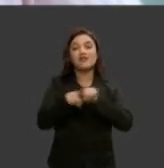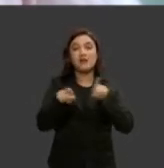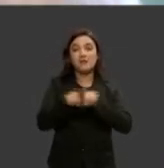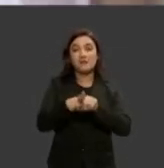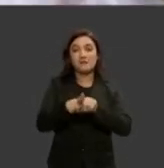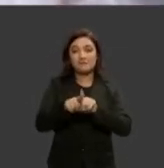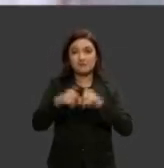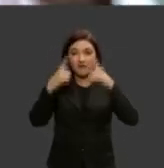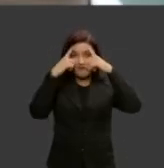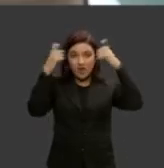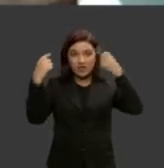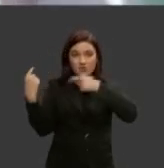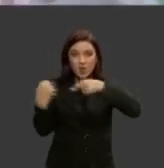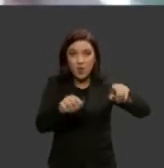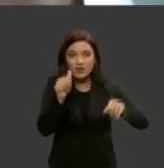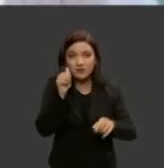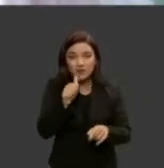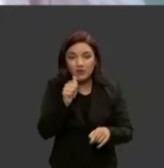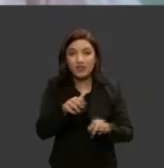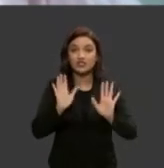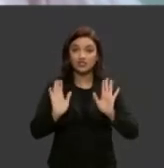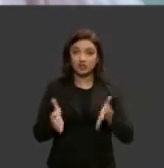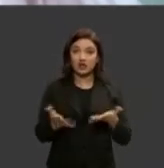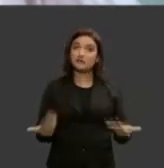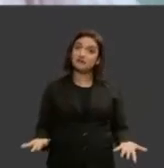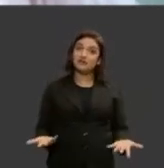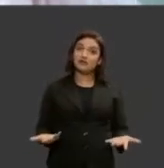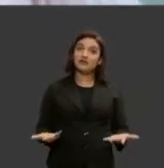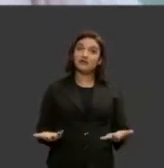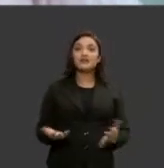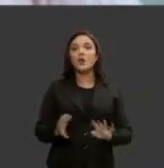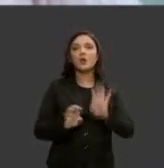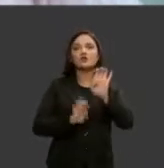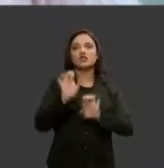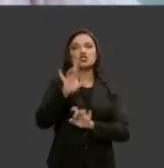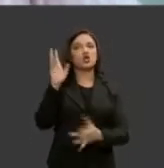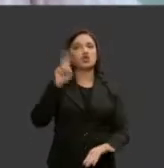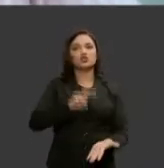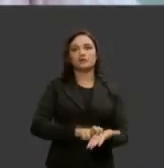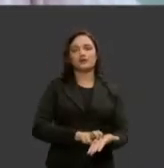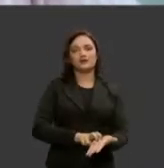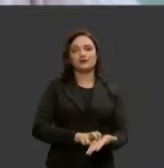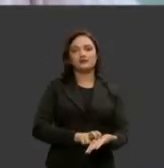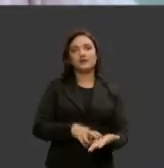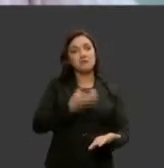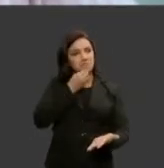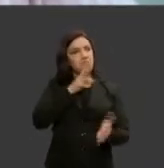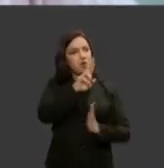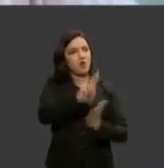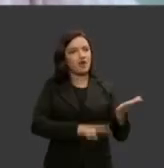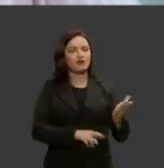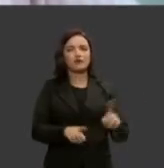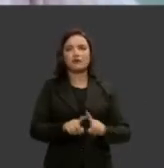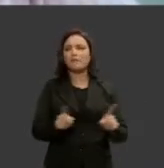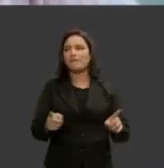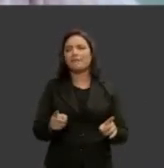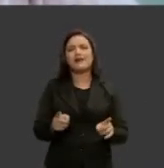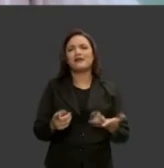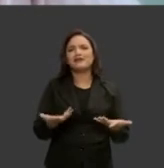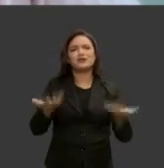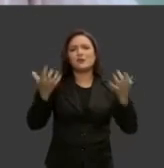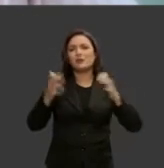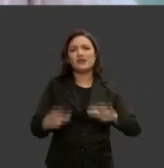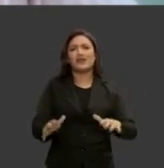que o número é legal pra gente fazer um relatório mas eu não gostaria de ter tanta gente presa porque violou